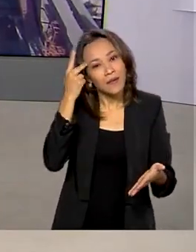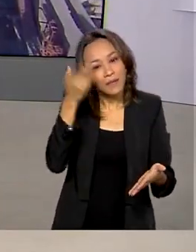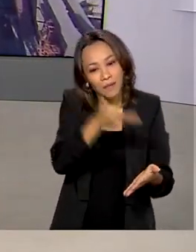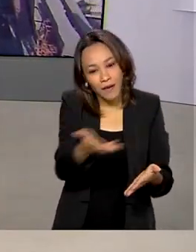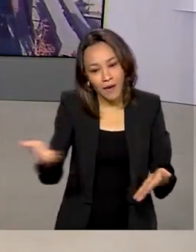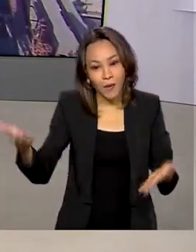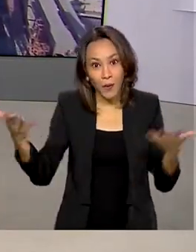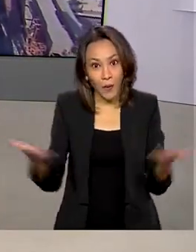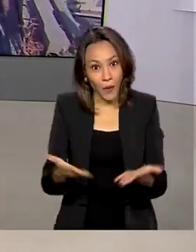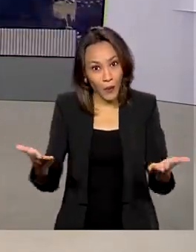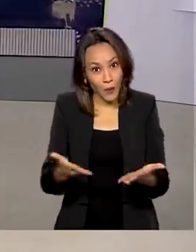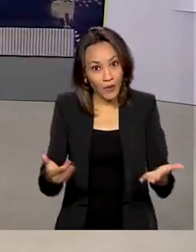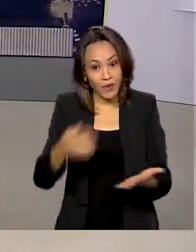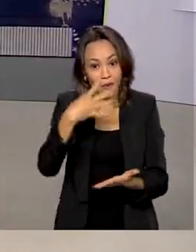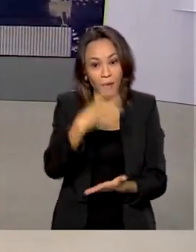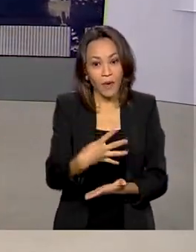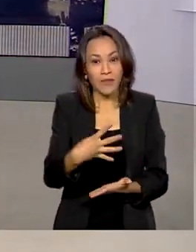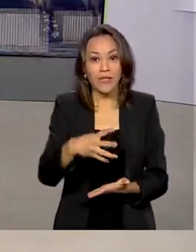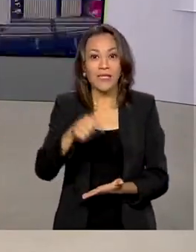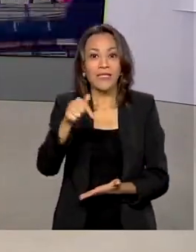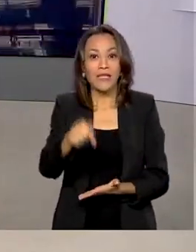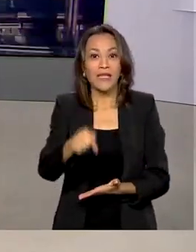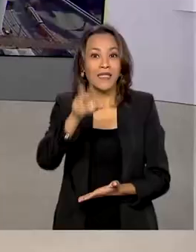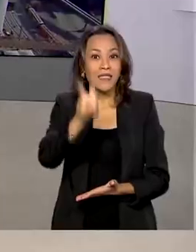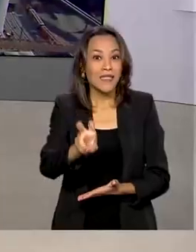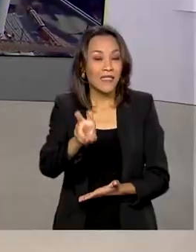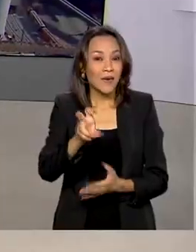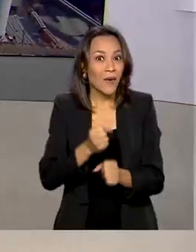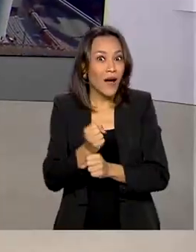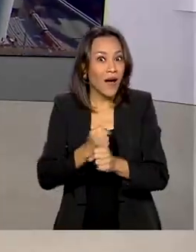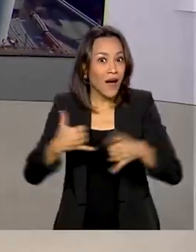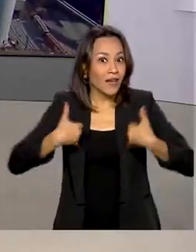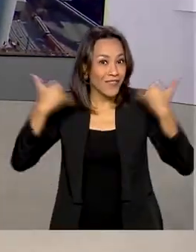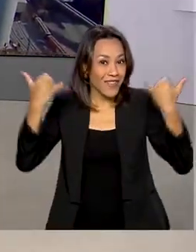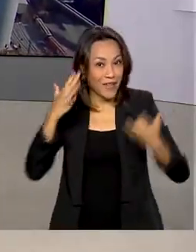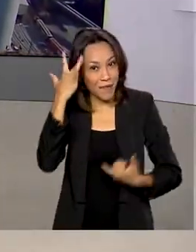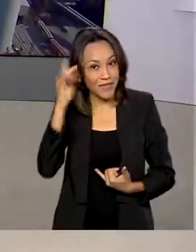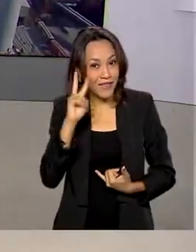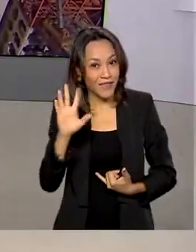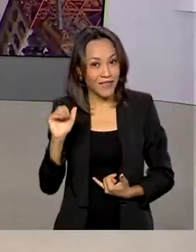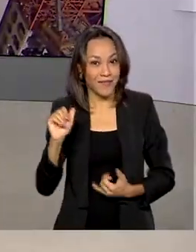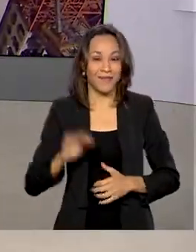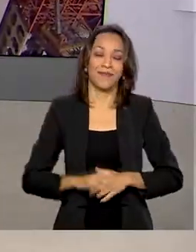São Paulo completa hoje 475 anos. Nos vemos amanhã. Até lá, tchau, tchau.